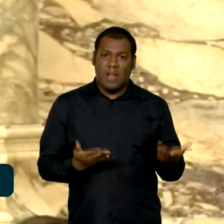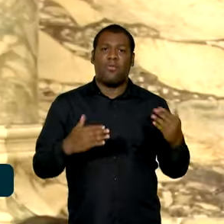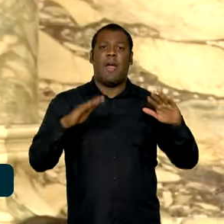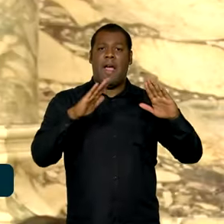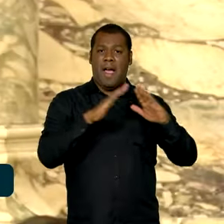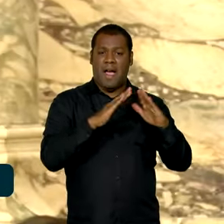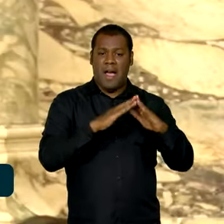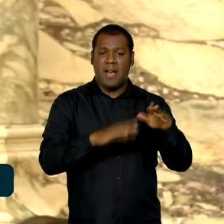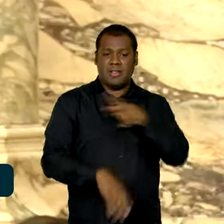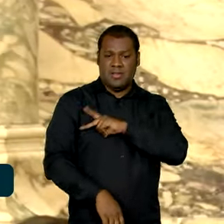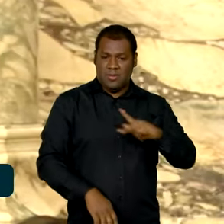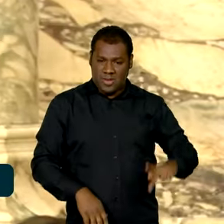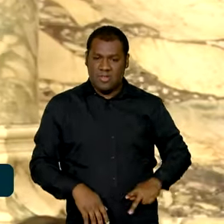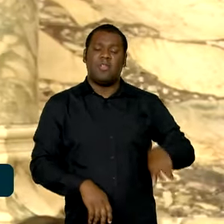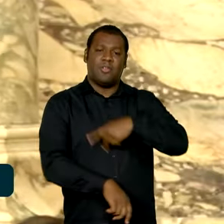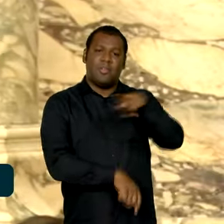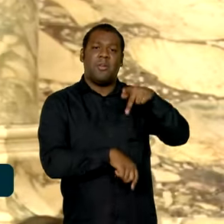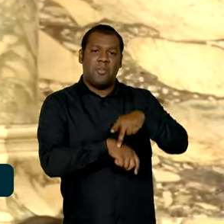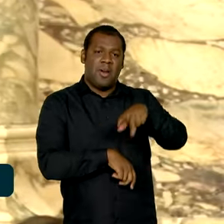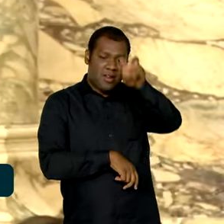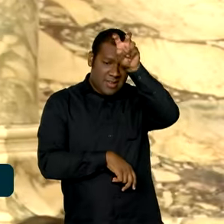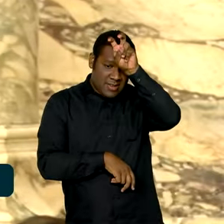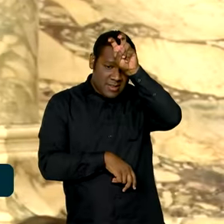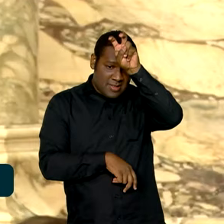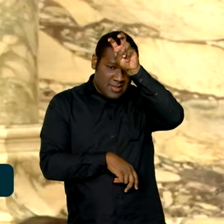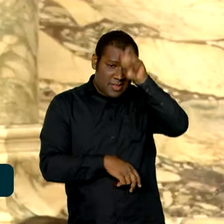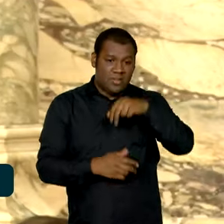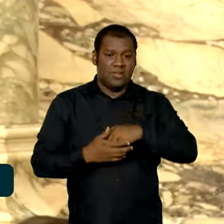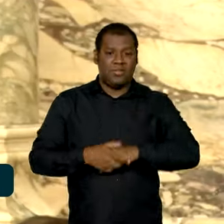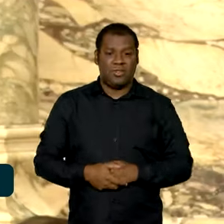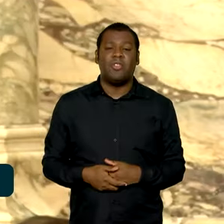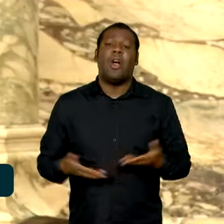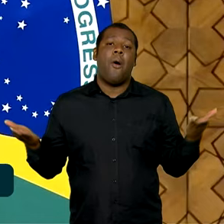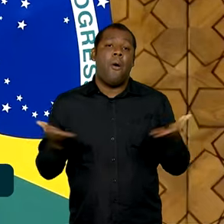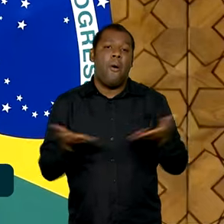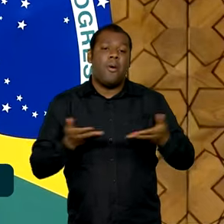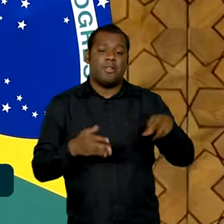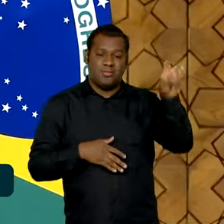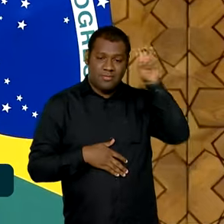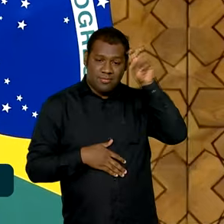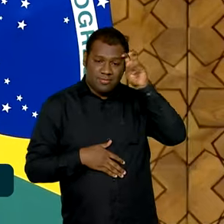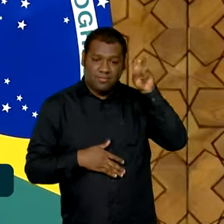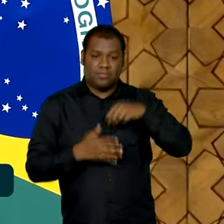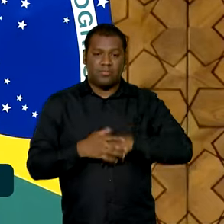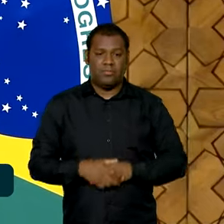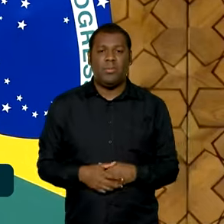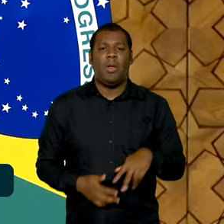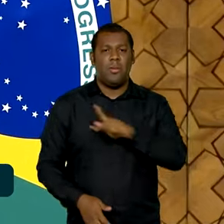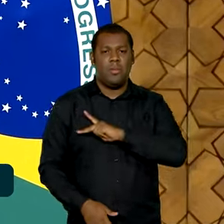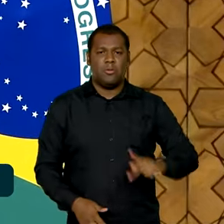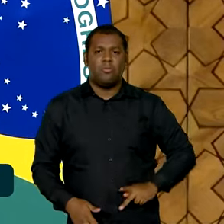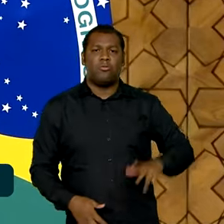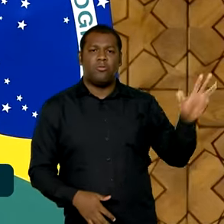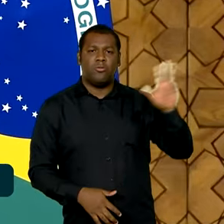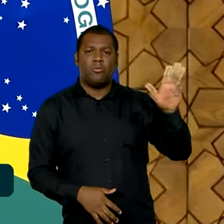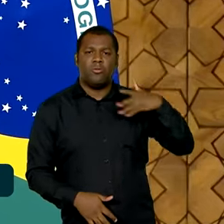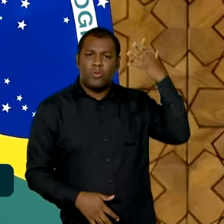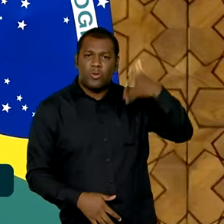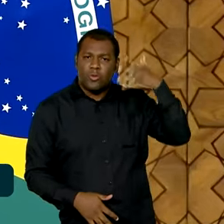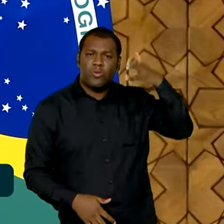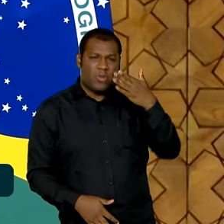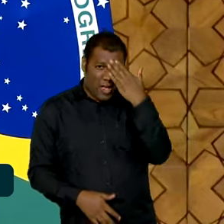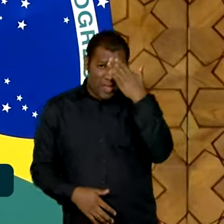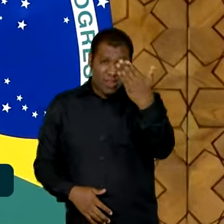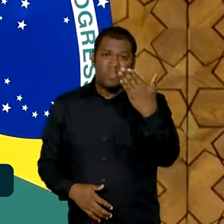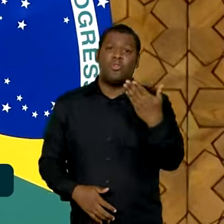pelo líder egípcio Abdel Fattah el-Sisi nesta quinta-feira. Durante o discurso, Lula também agradeceu o